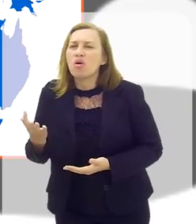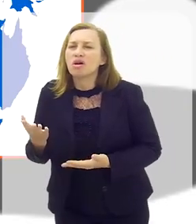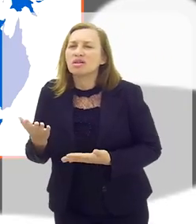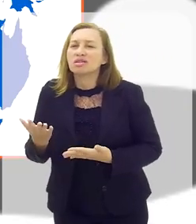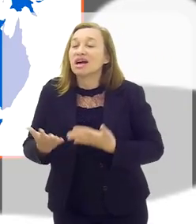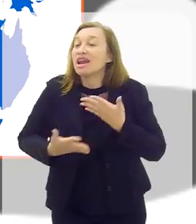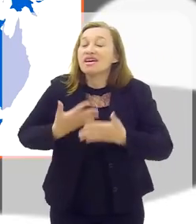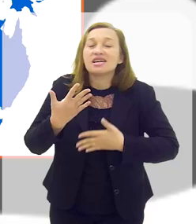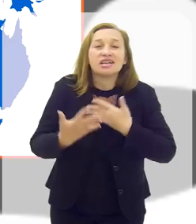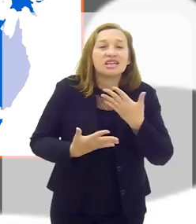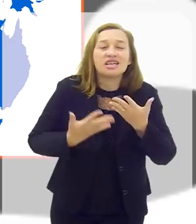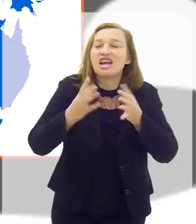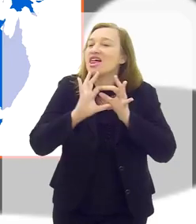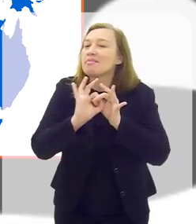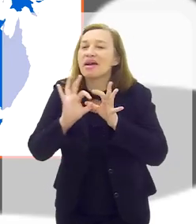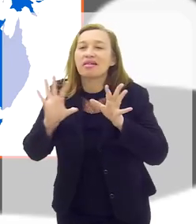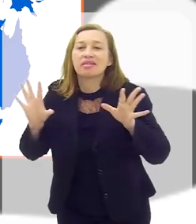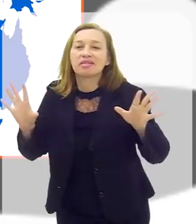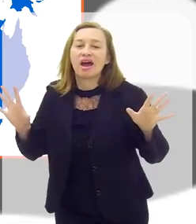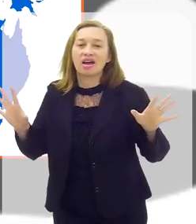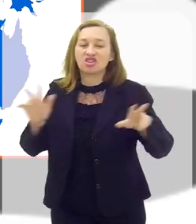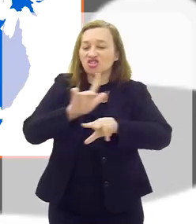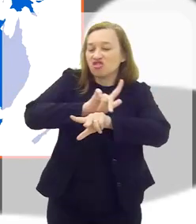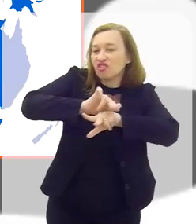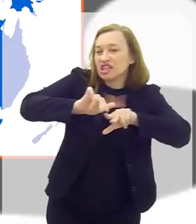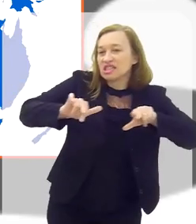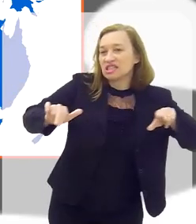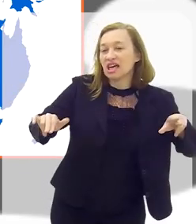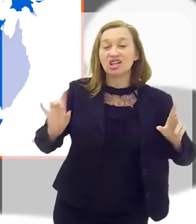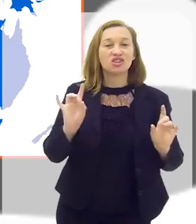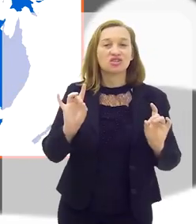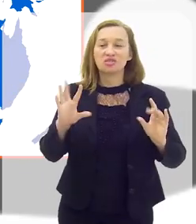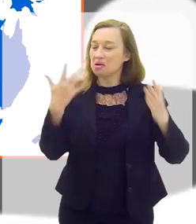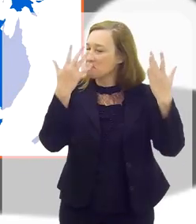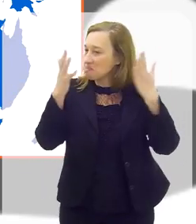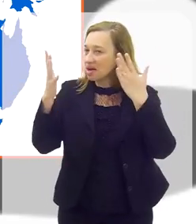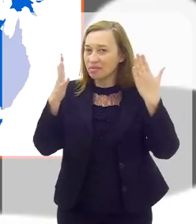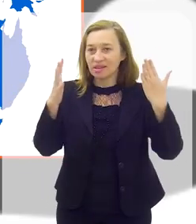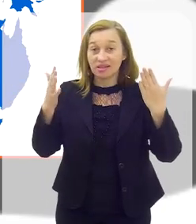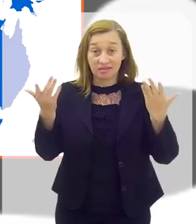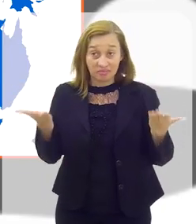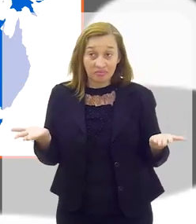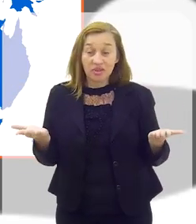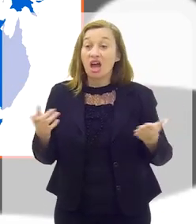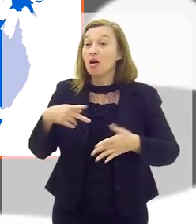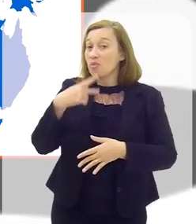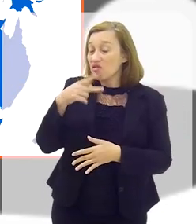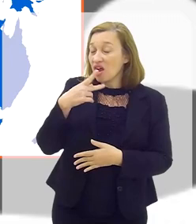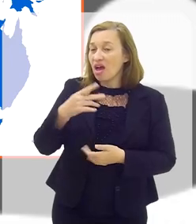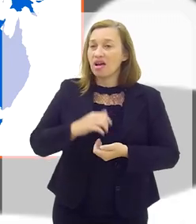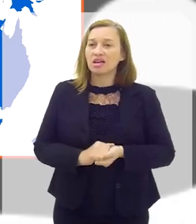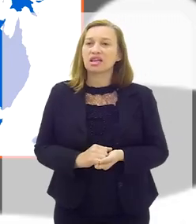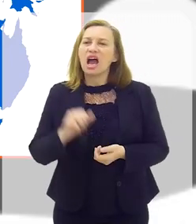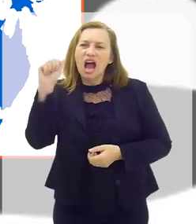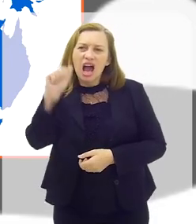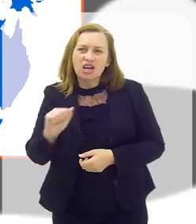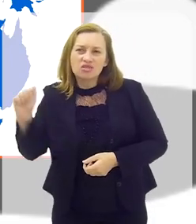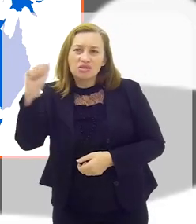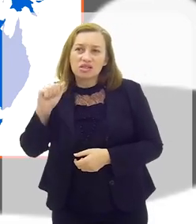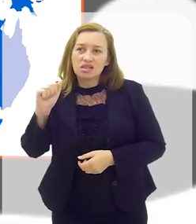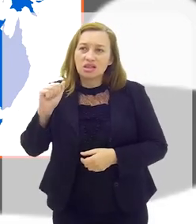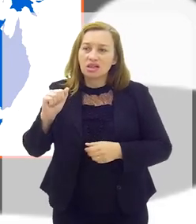Quanta leveza, Baiar. Quanta liberdade, quanta pluralidade. São só elogios aqui. Aliás, por falar nisso, a